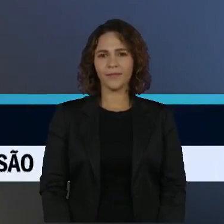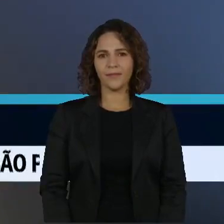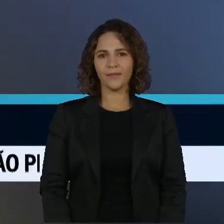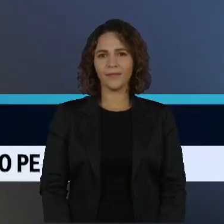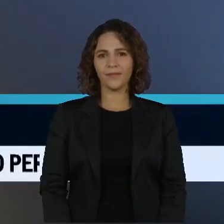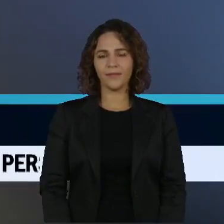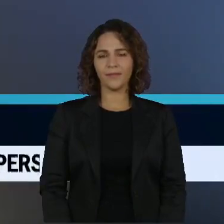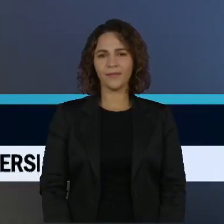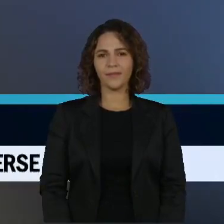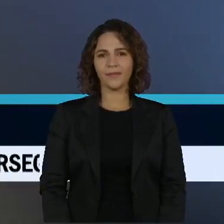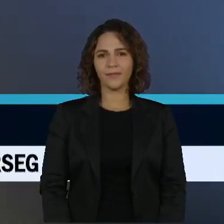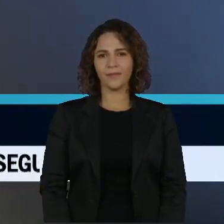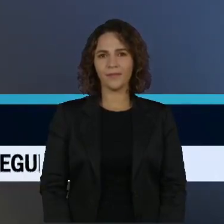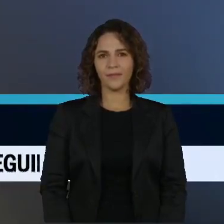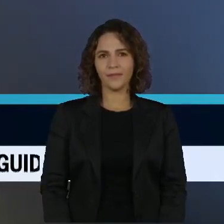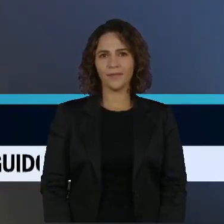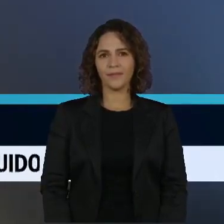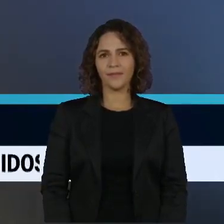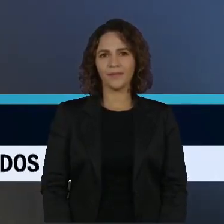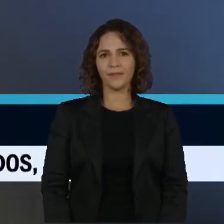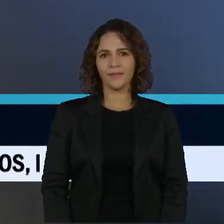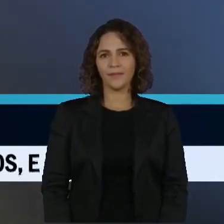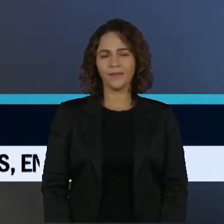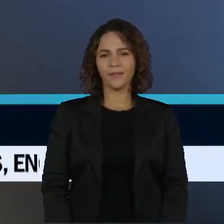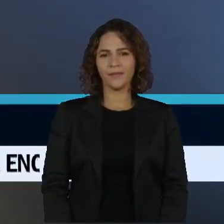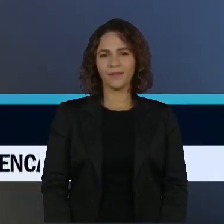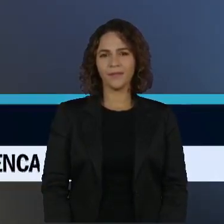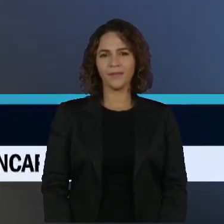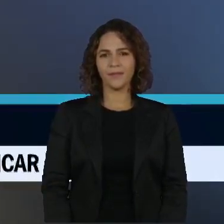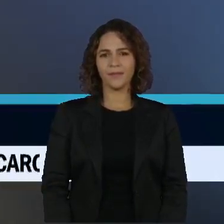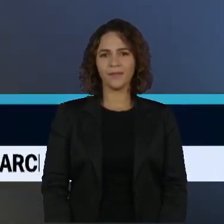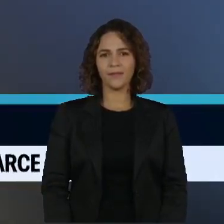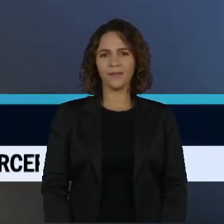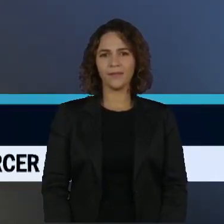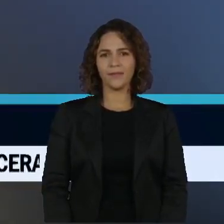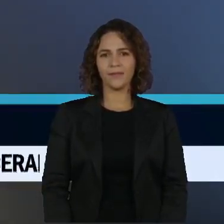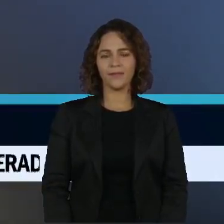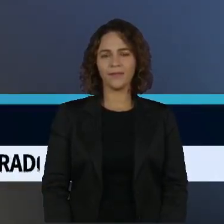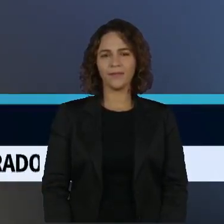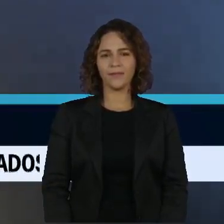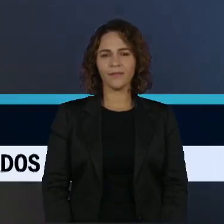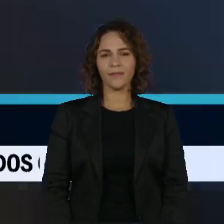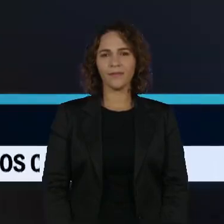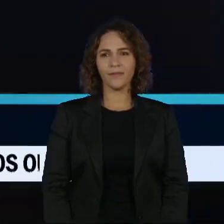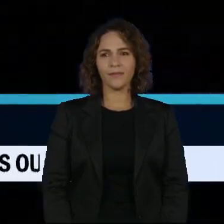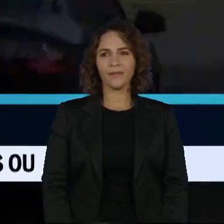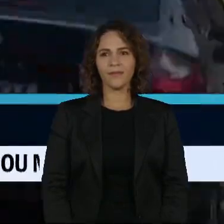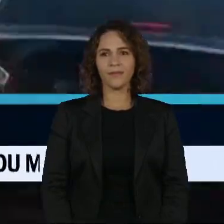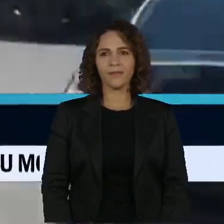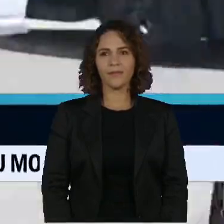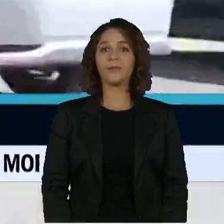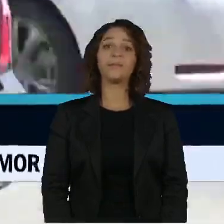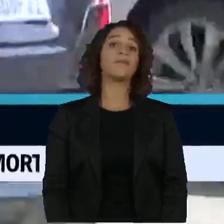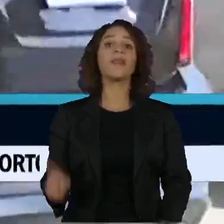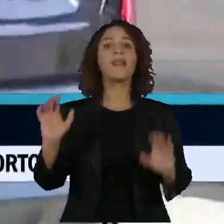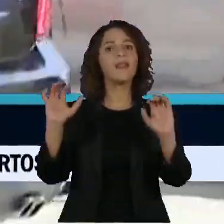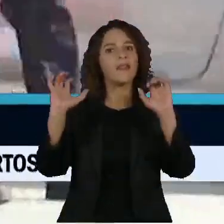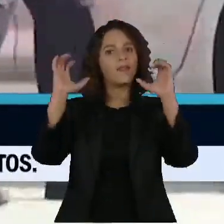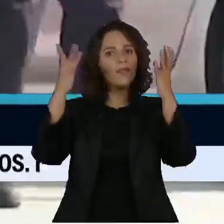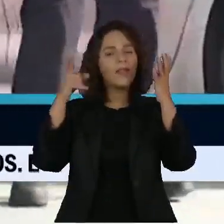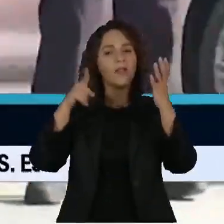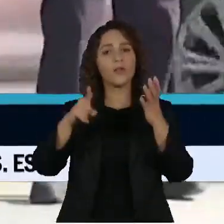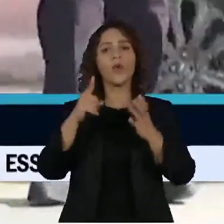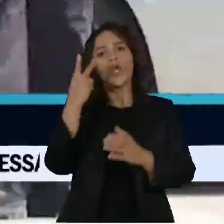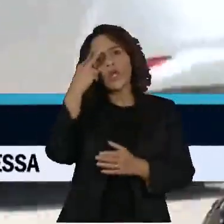mais que pressa, ele tem a necessidade de mudar. O evento acontece dois